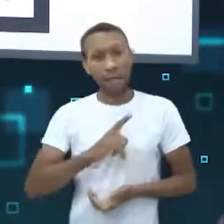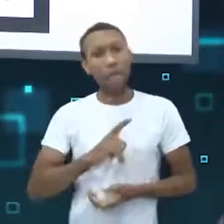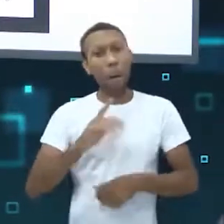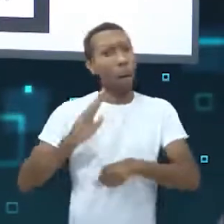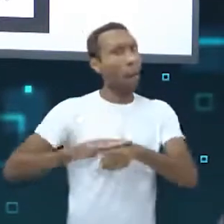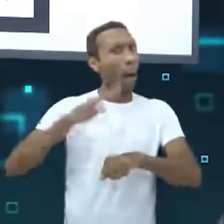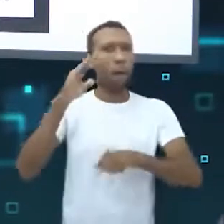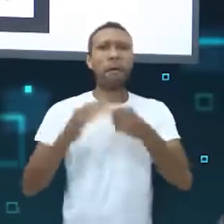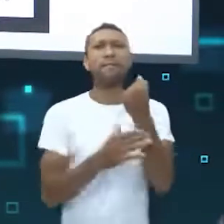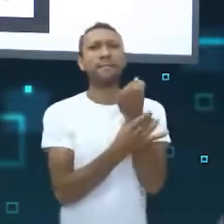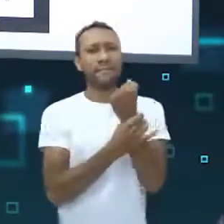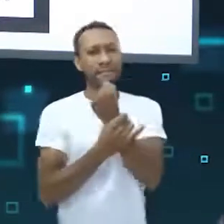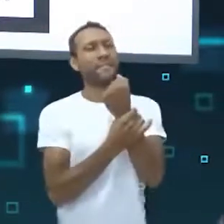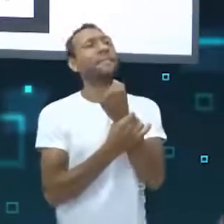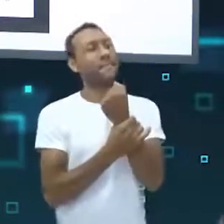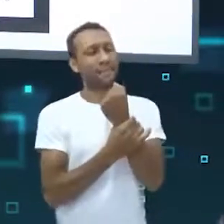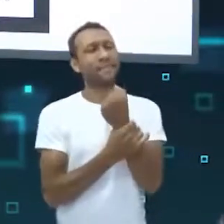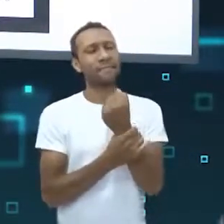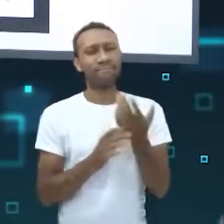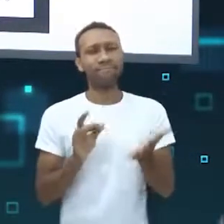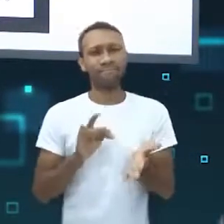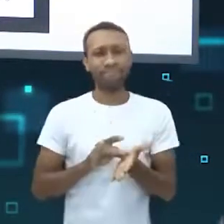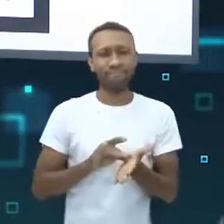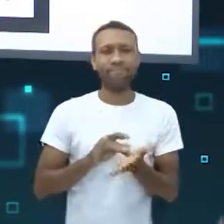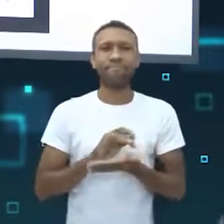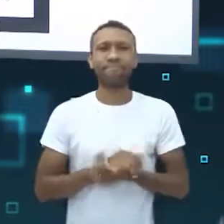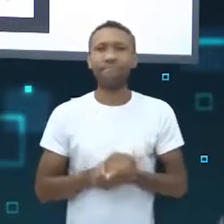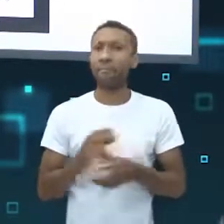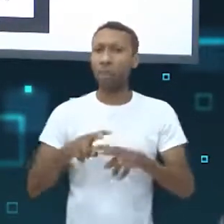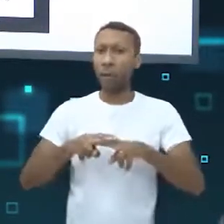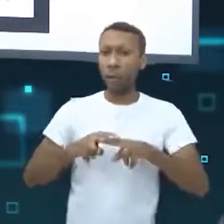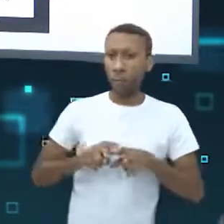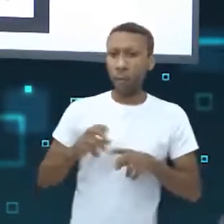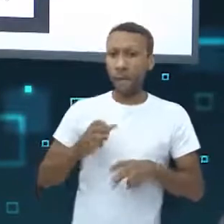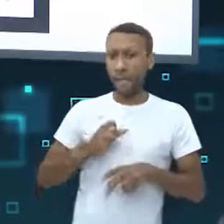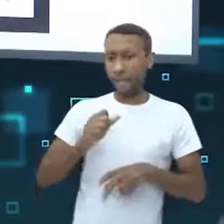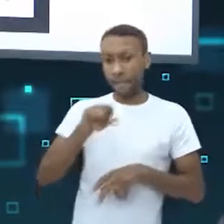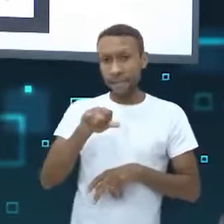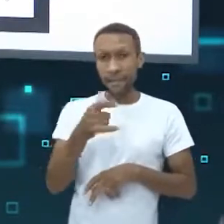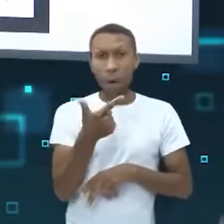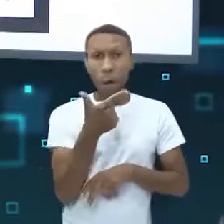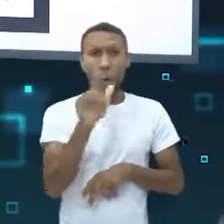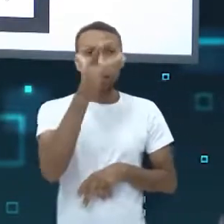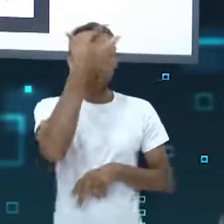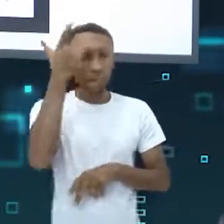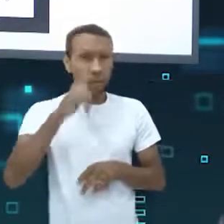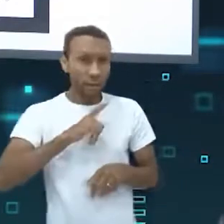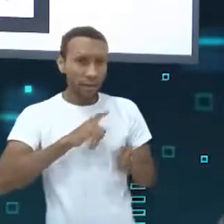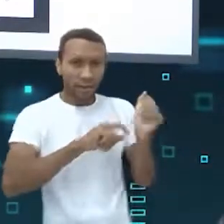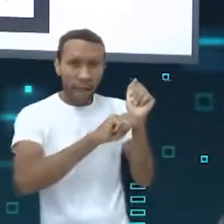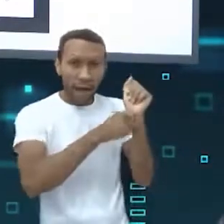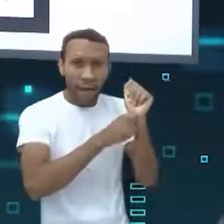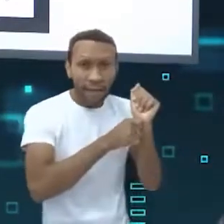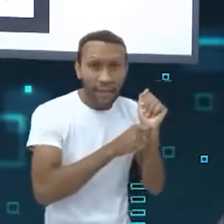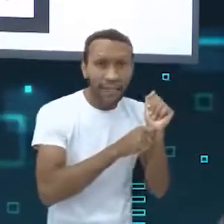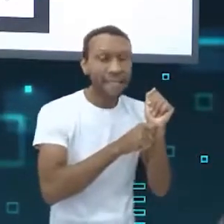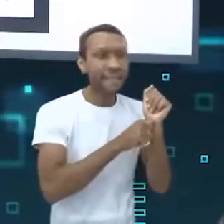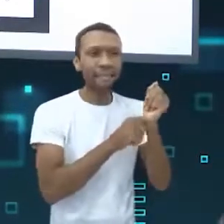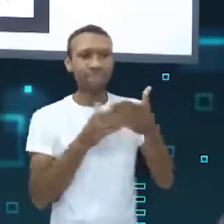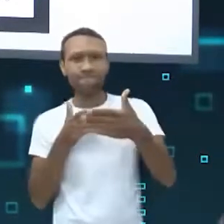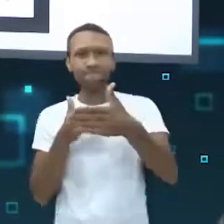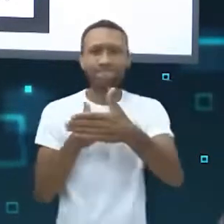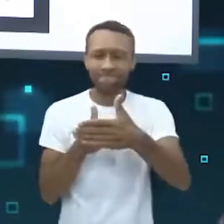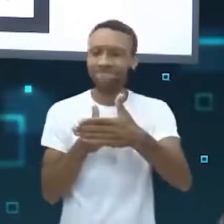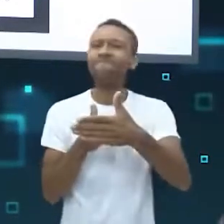baita segurança extra para você. Assim, mesmo que alguém tenha sua senha, não vai conseguir passar por essa segunda